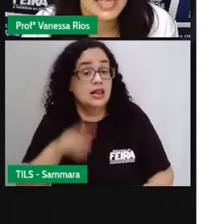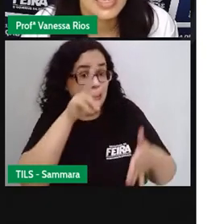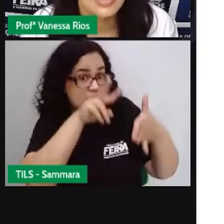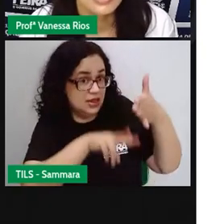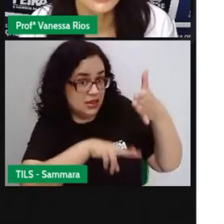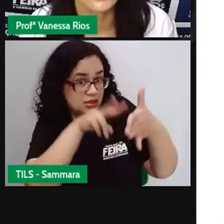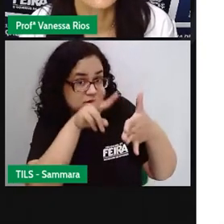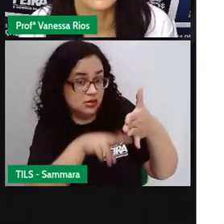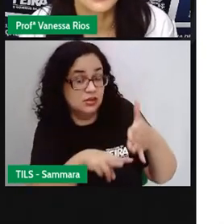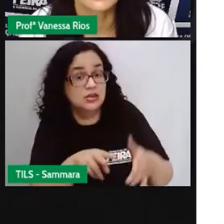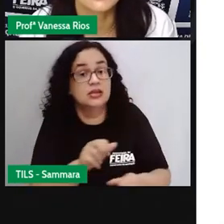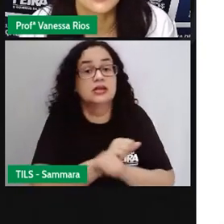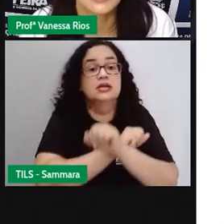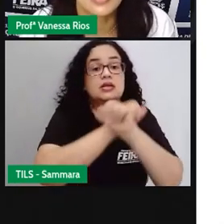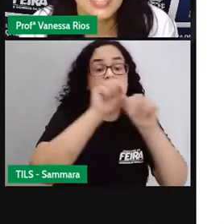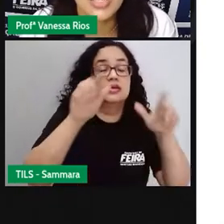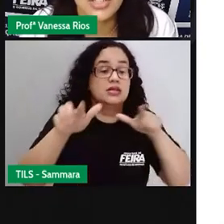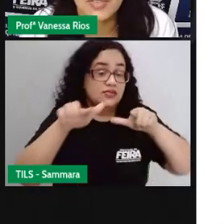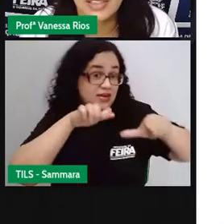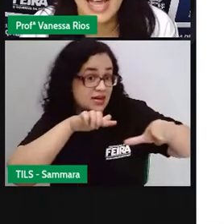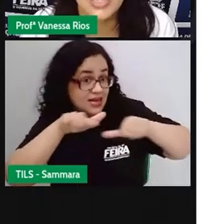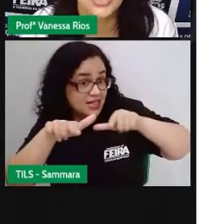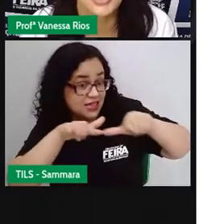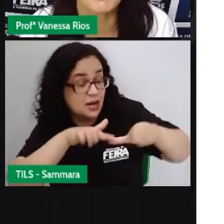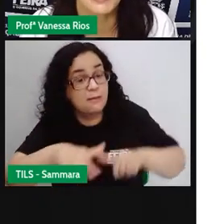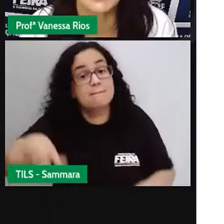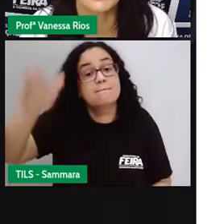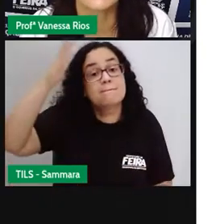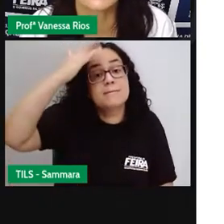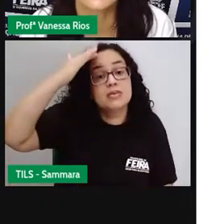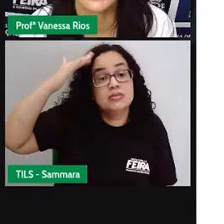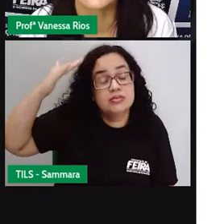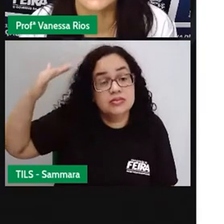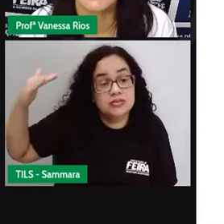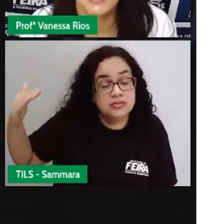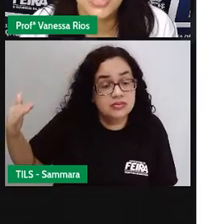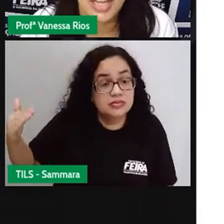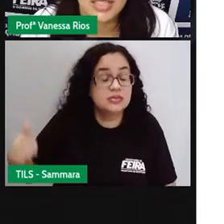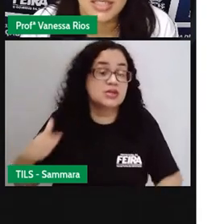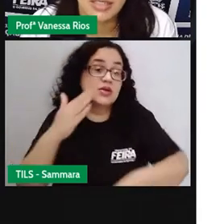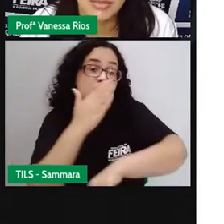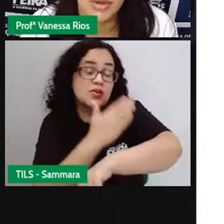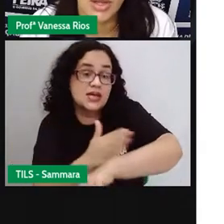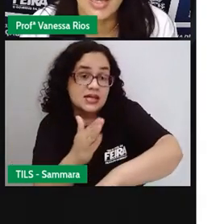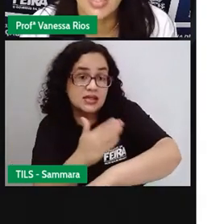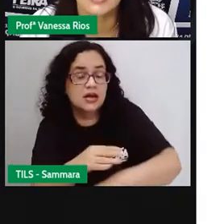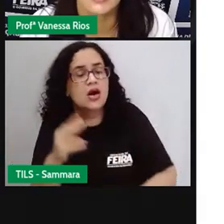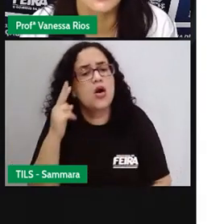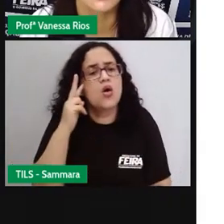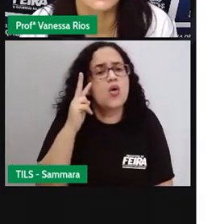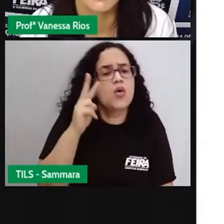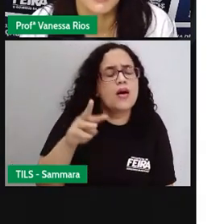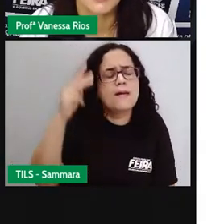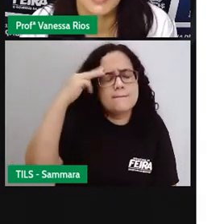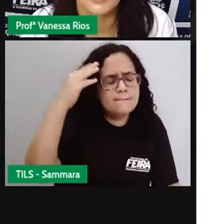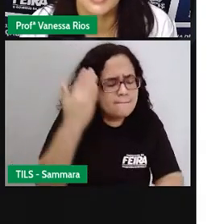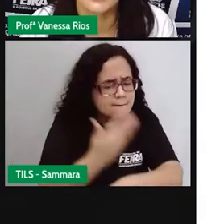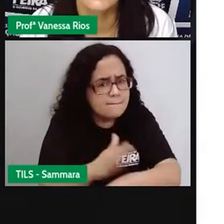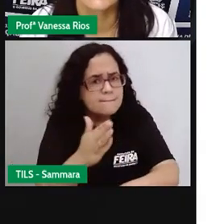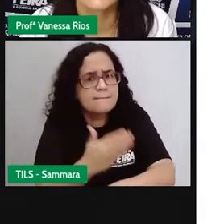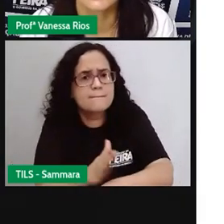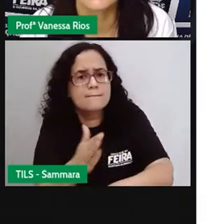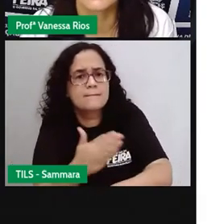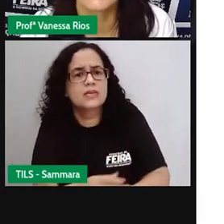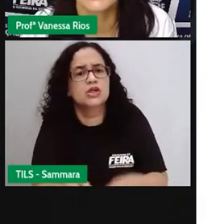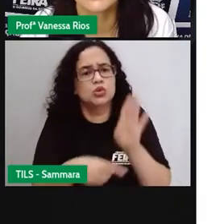Ler estimula a nossa criatividade, trabalha com a nossa imaginação. Olha, exercita a memória,